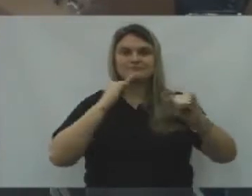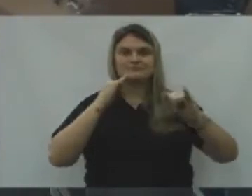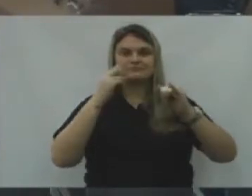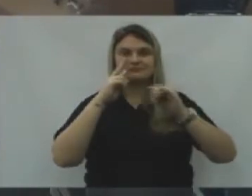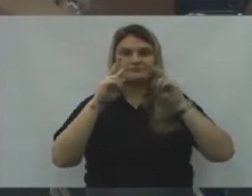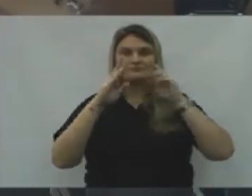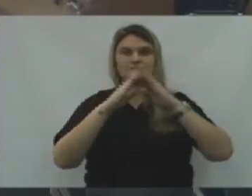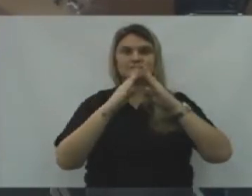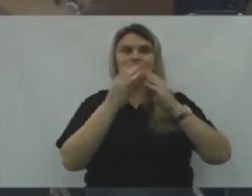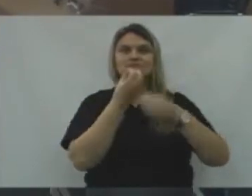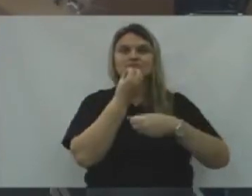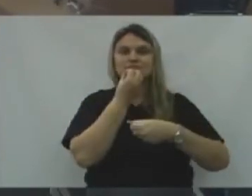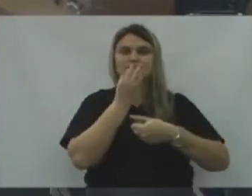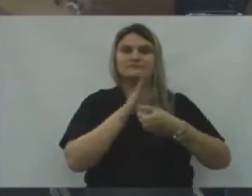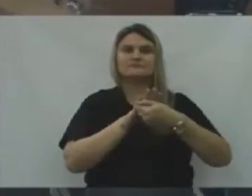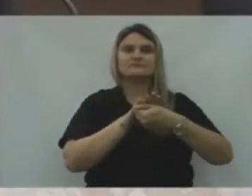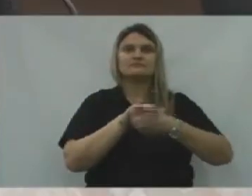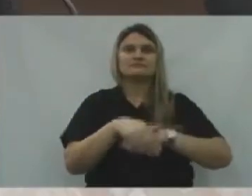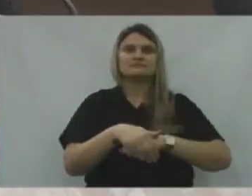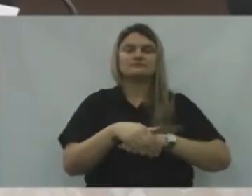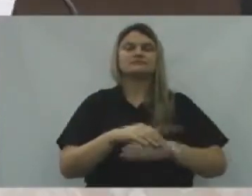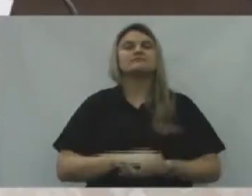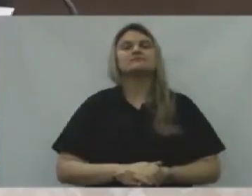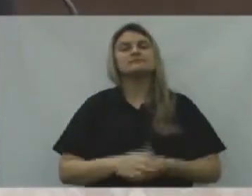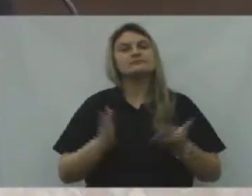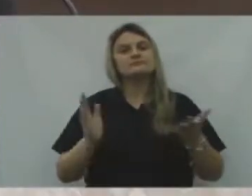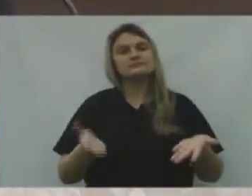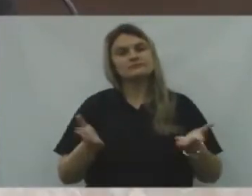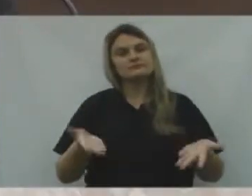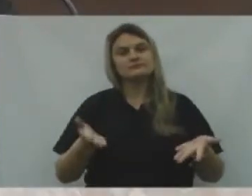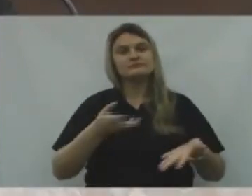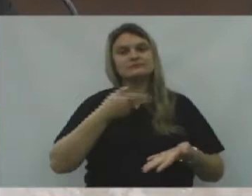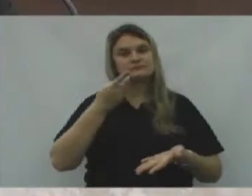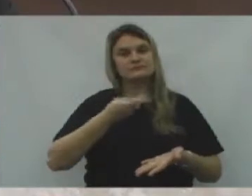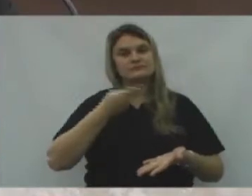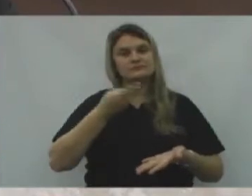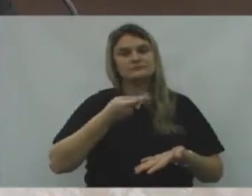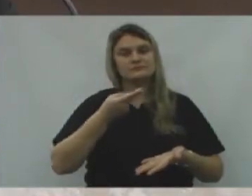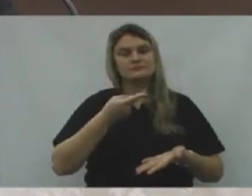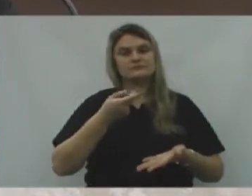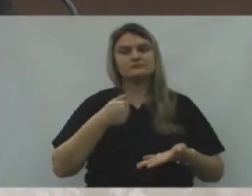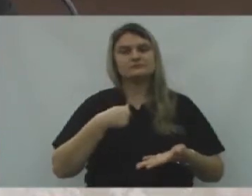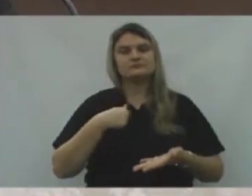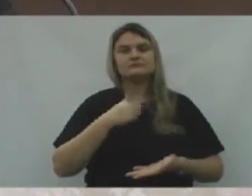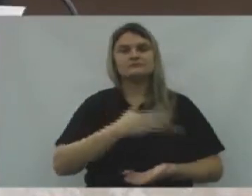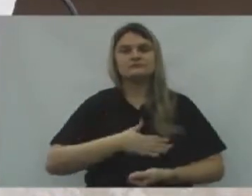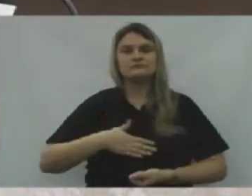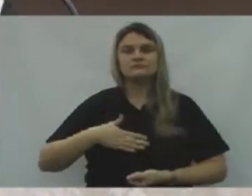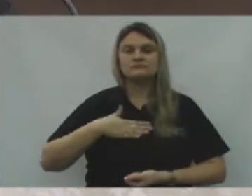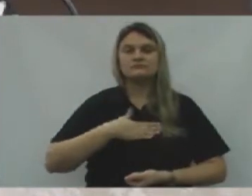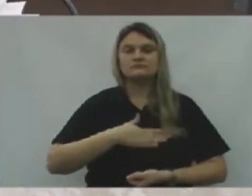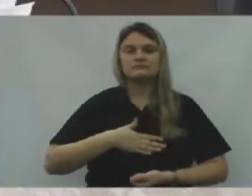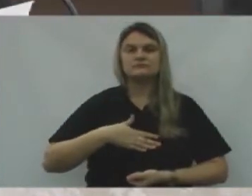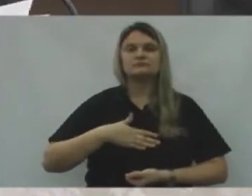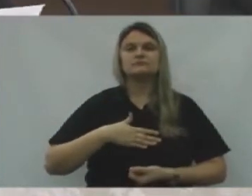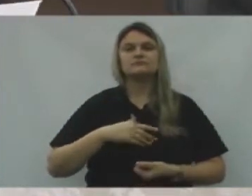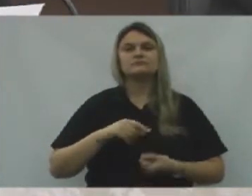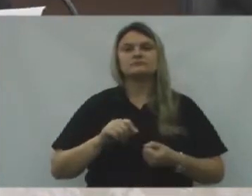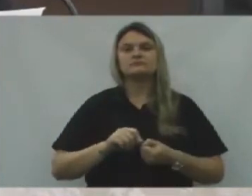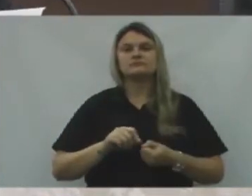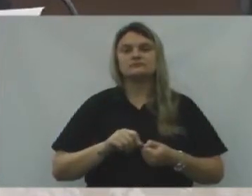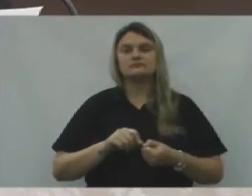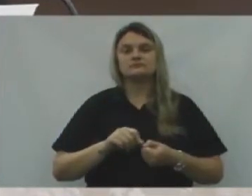internet, Meu boa noite. Agora, na hora da palavra livre, Eu só gostaria de fazer